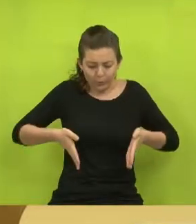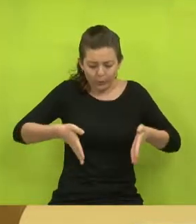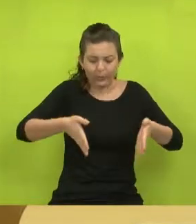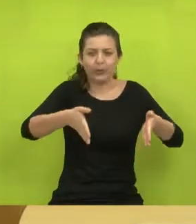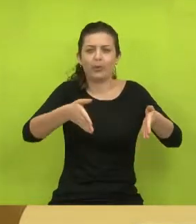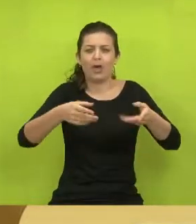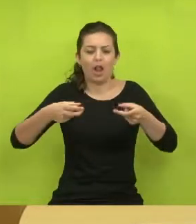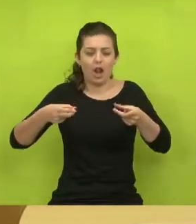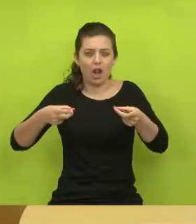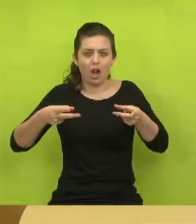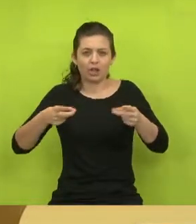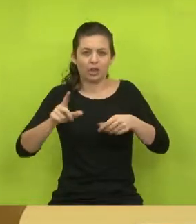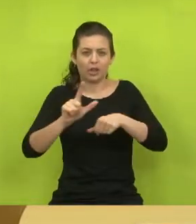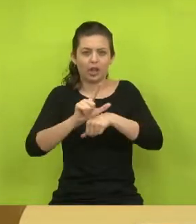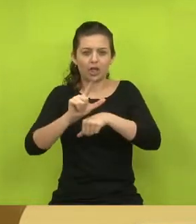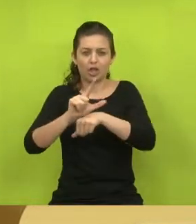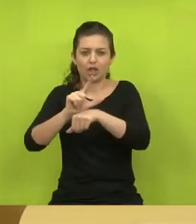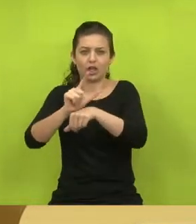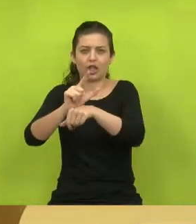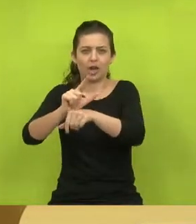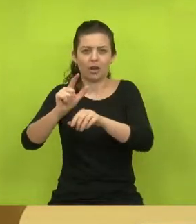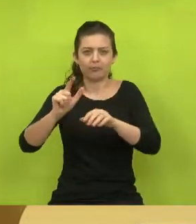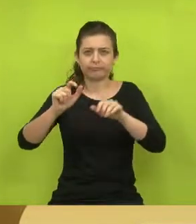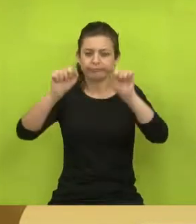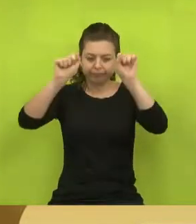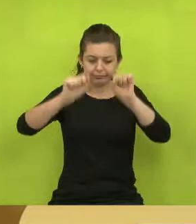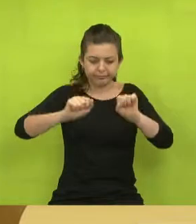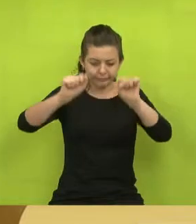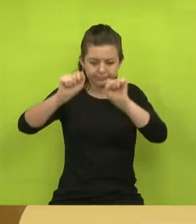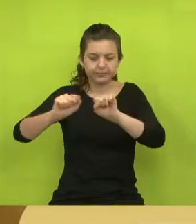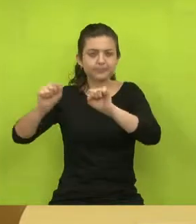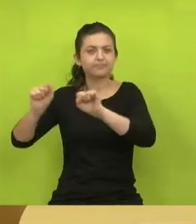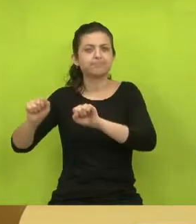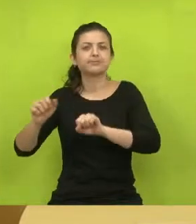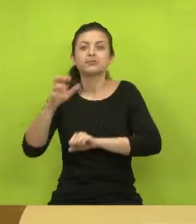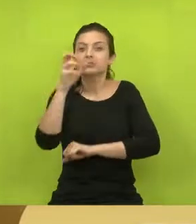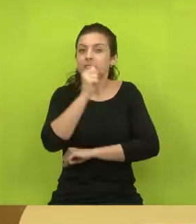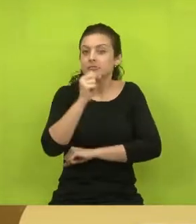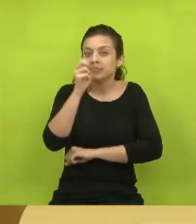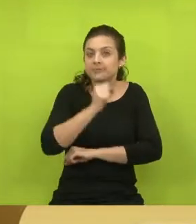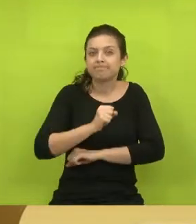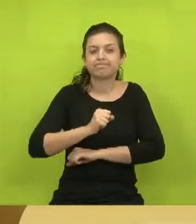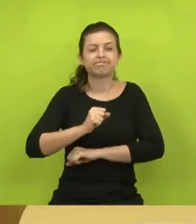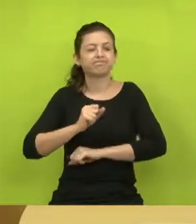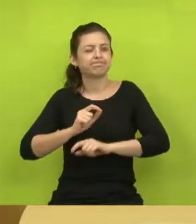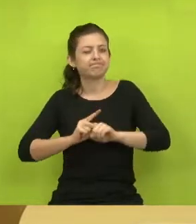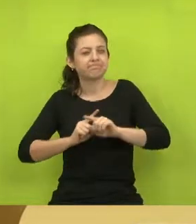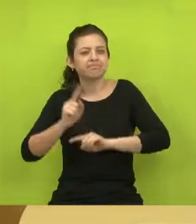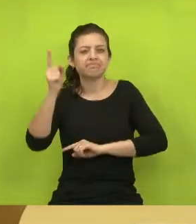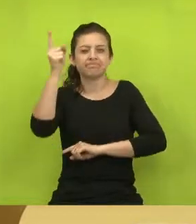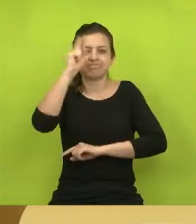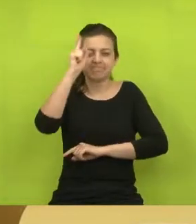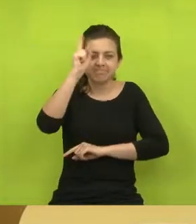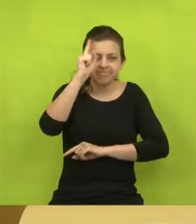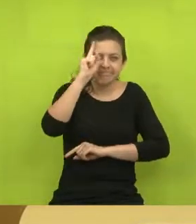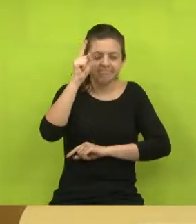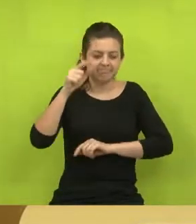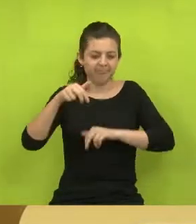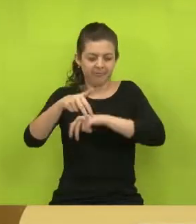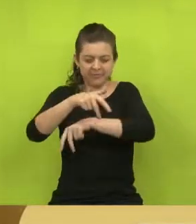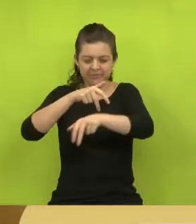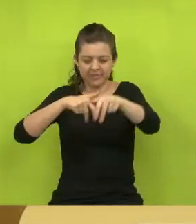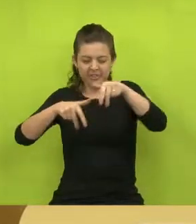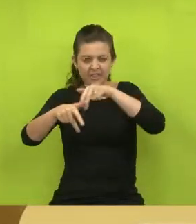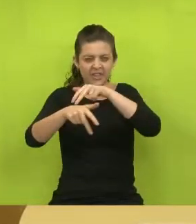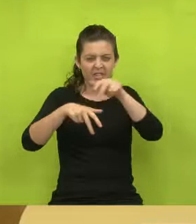na Crisio Santana? Nós sabemos que, por exemplo, sábado é o pico ali. Todos os dias tem movimento